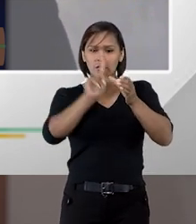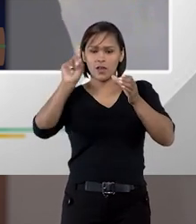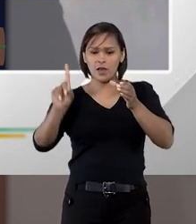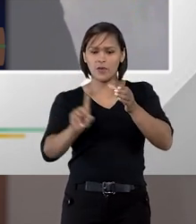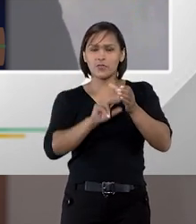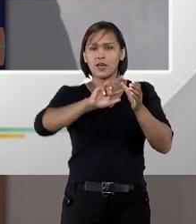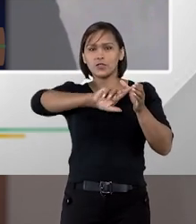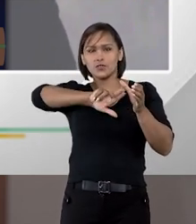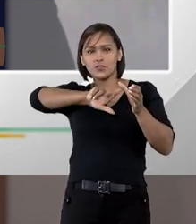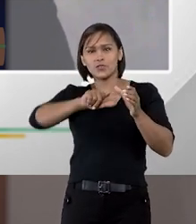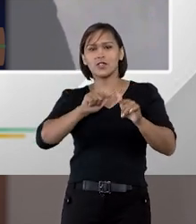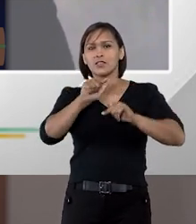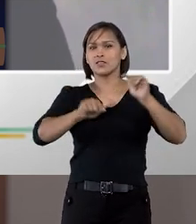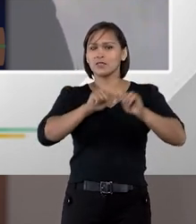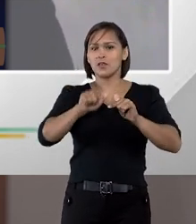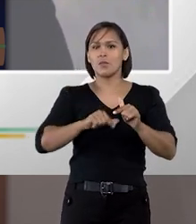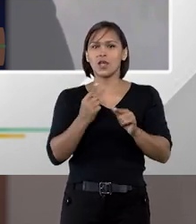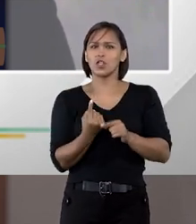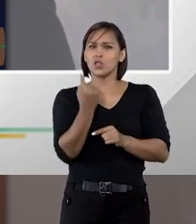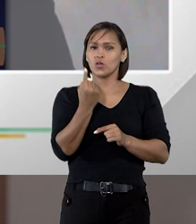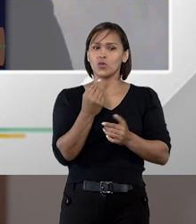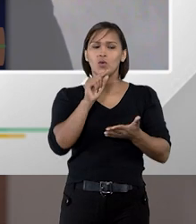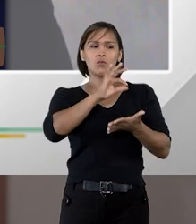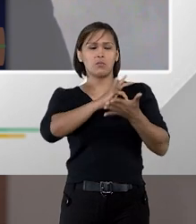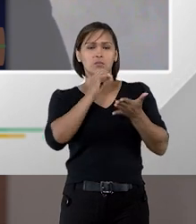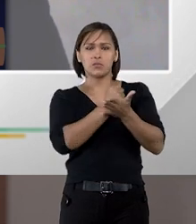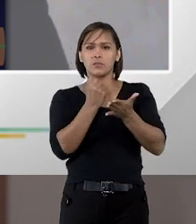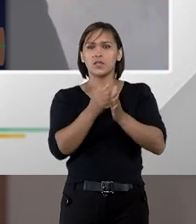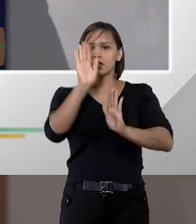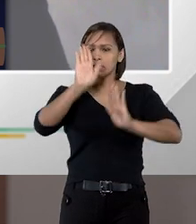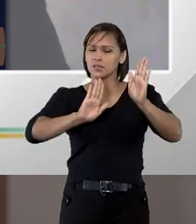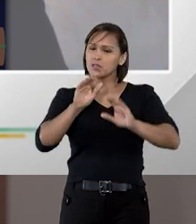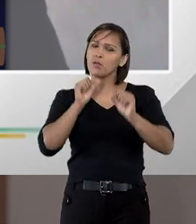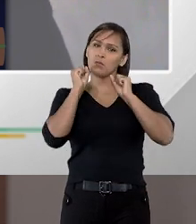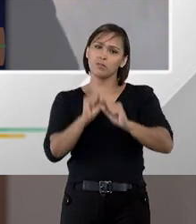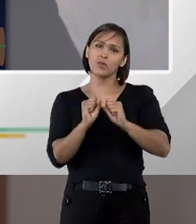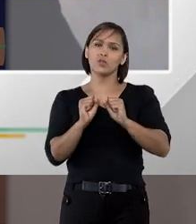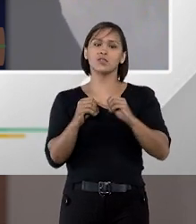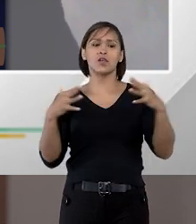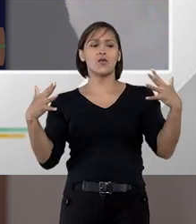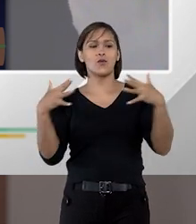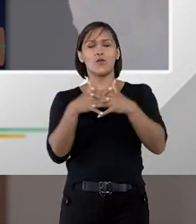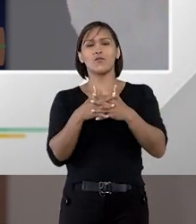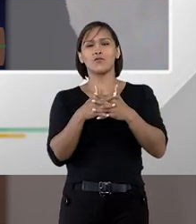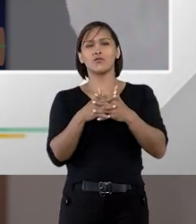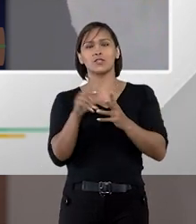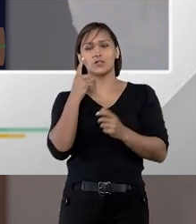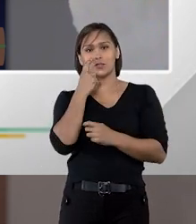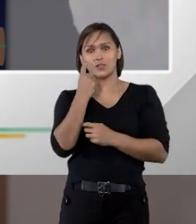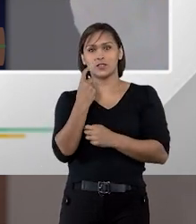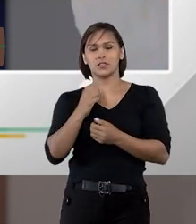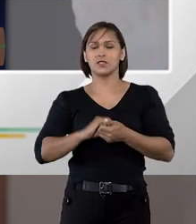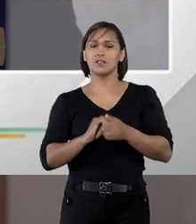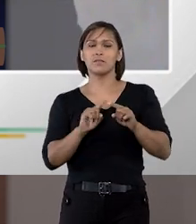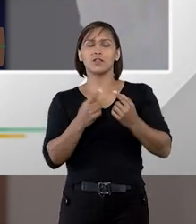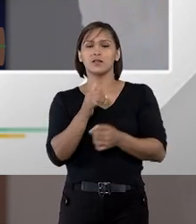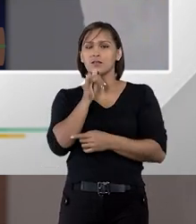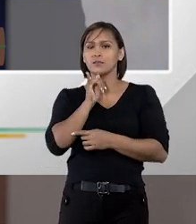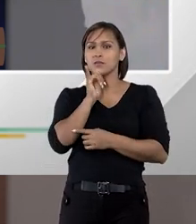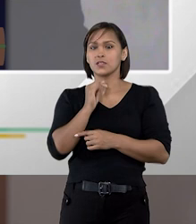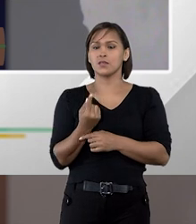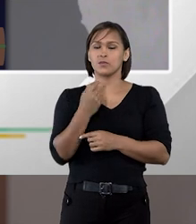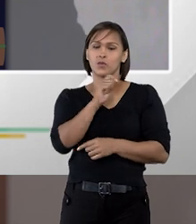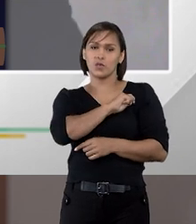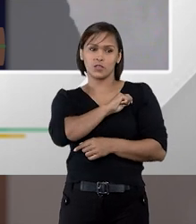distintas no mesmo procedimento de licitação que possa levar, eventualmente, a um conflito de interesses. Então, se, por